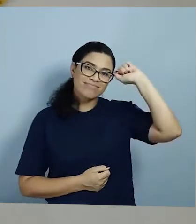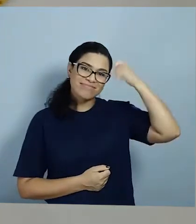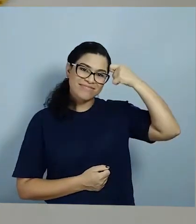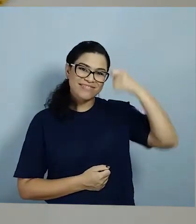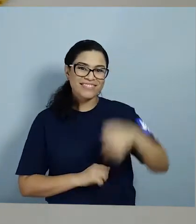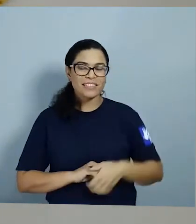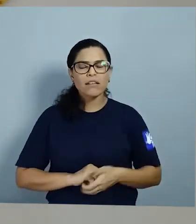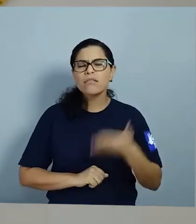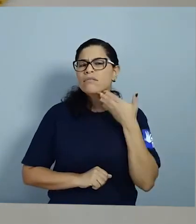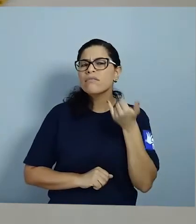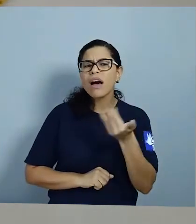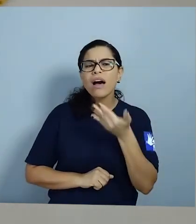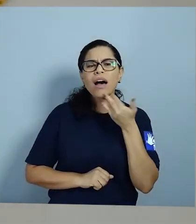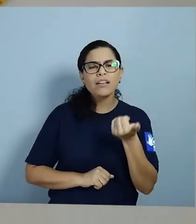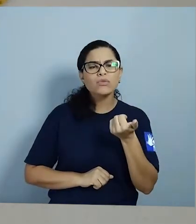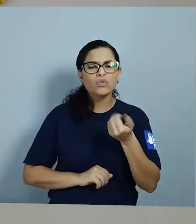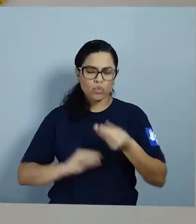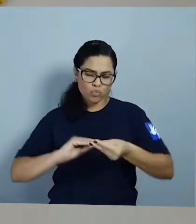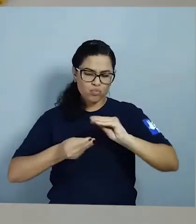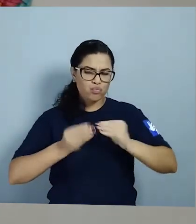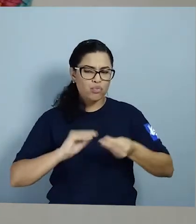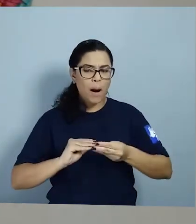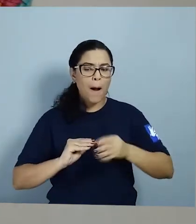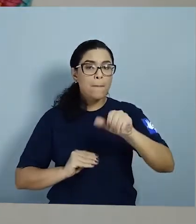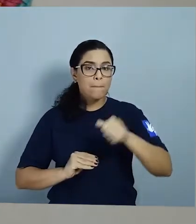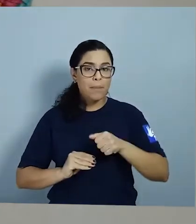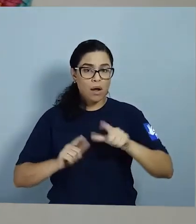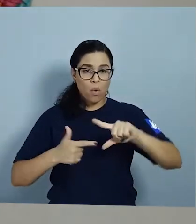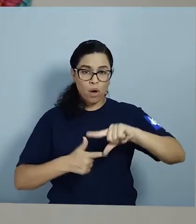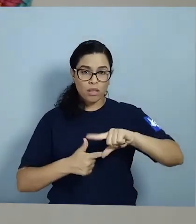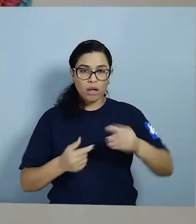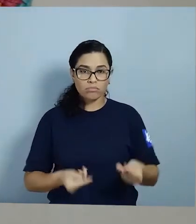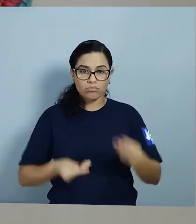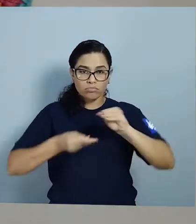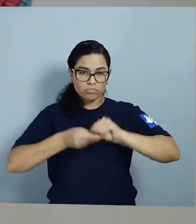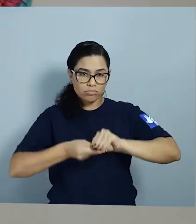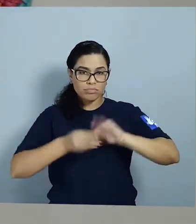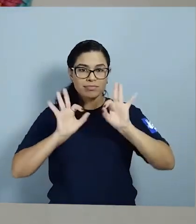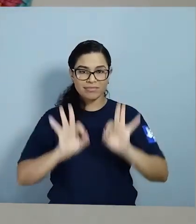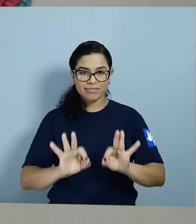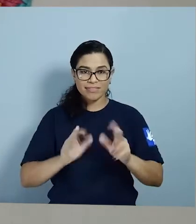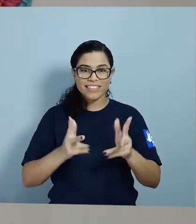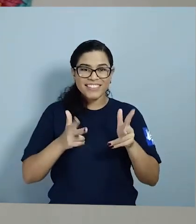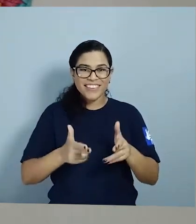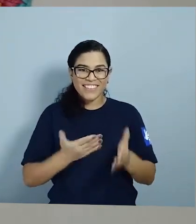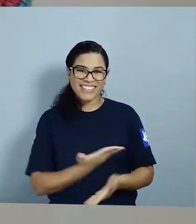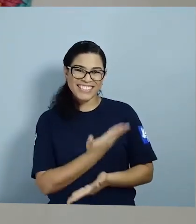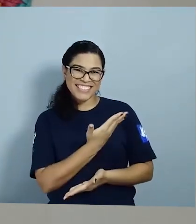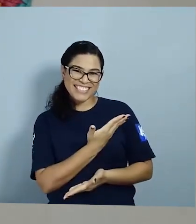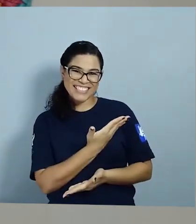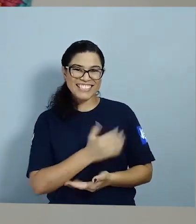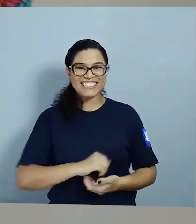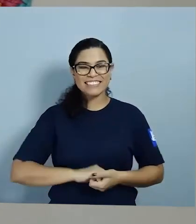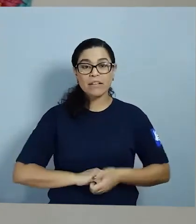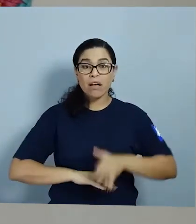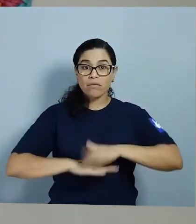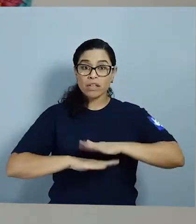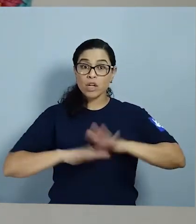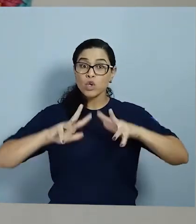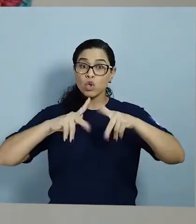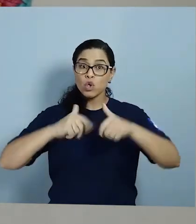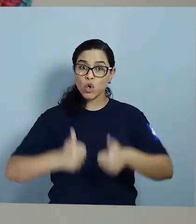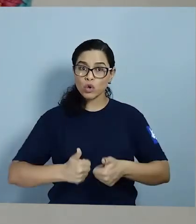azuis, amarelas e pretas É muito fácil fazer essa dobradura É só pegar o quadrado e dobrar ao meio